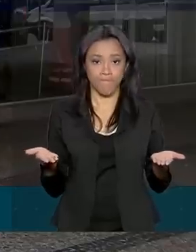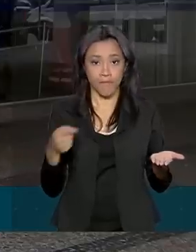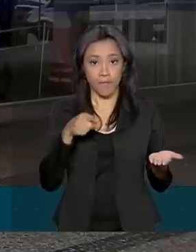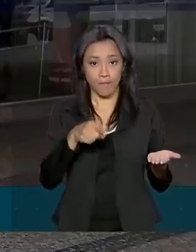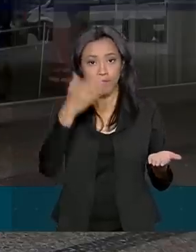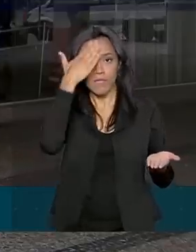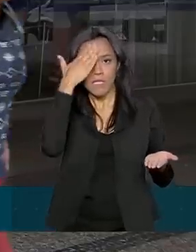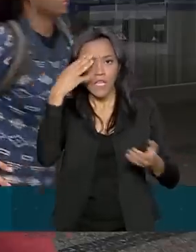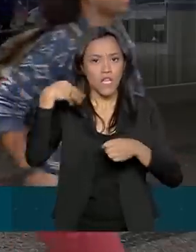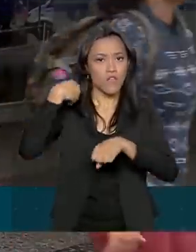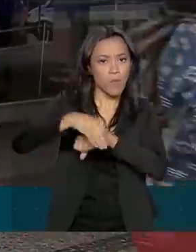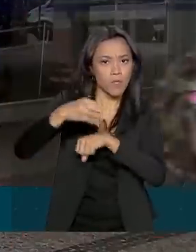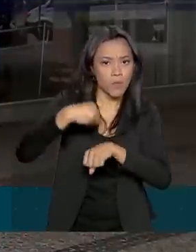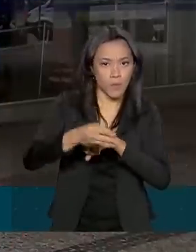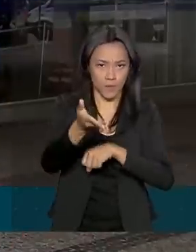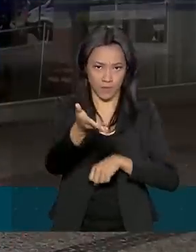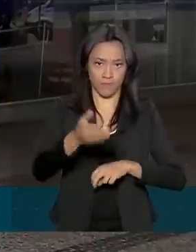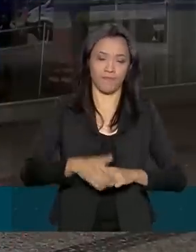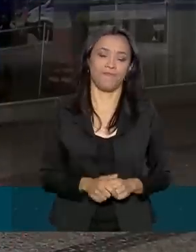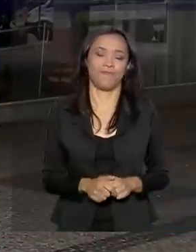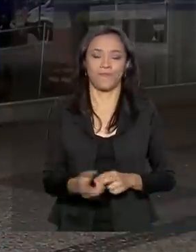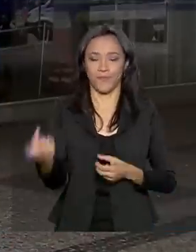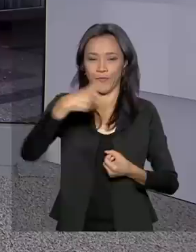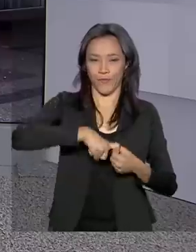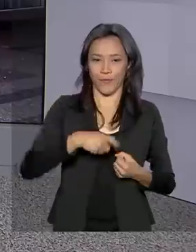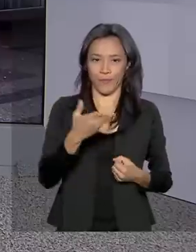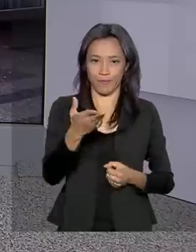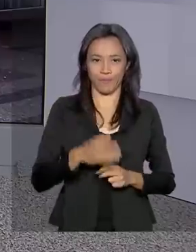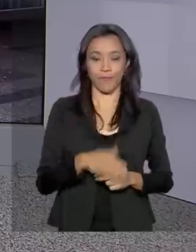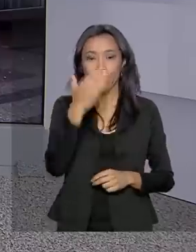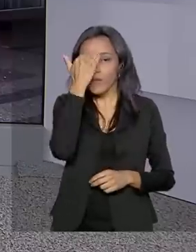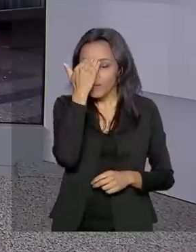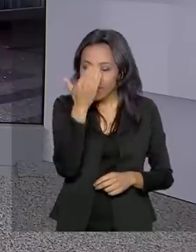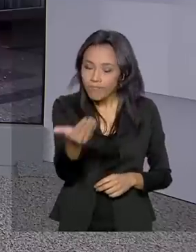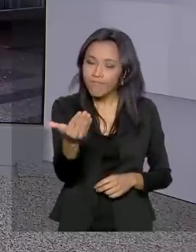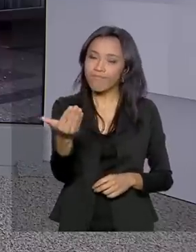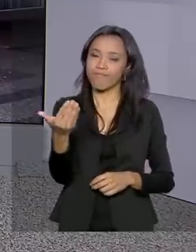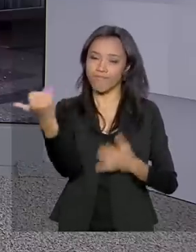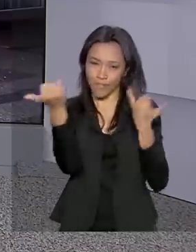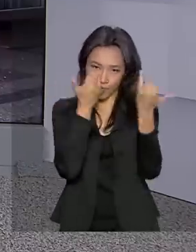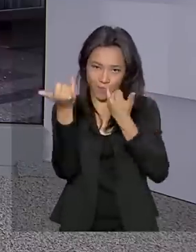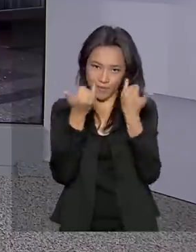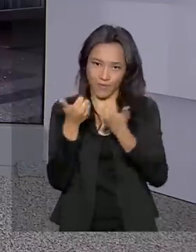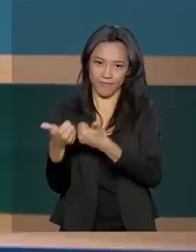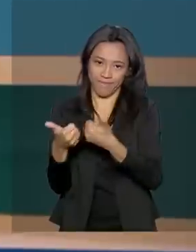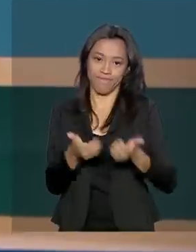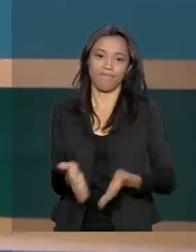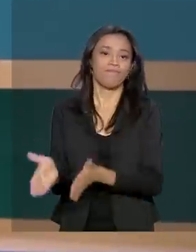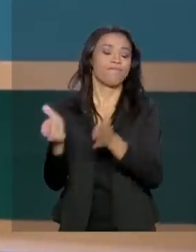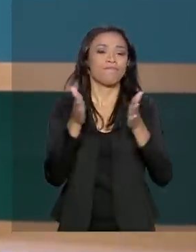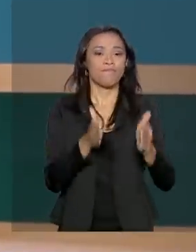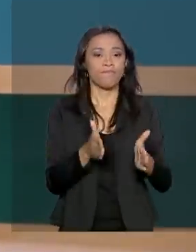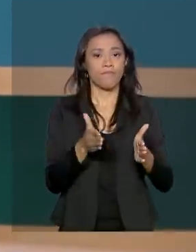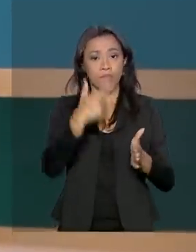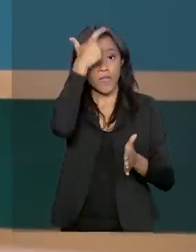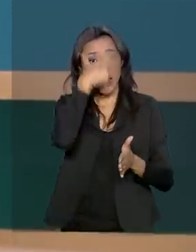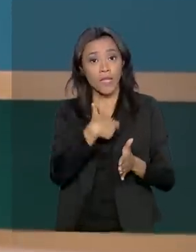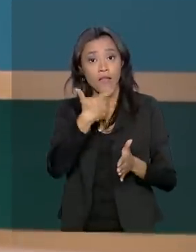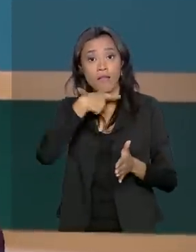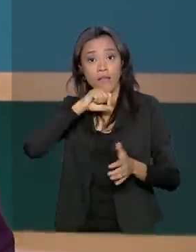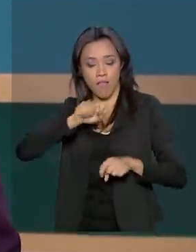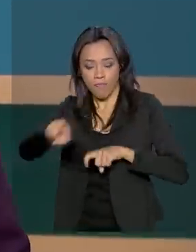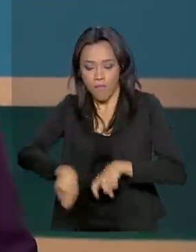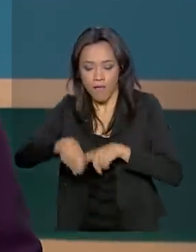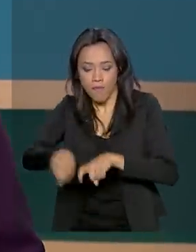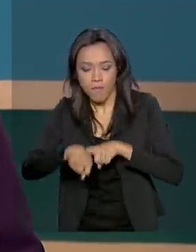barra você no azul. Voltamos com você, Mara. Obrigada pelas suas informações, Priscila. Agricultores